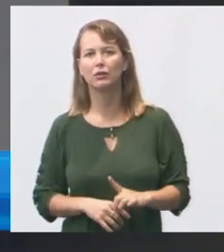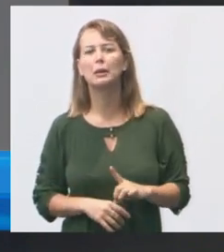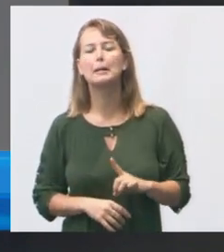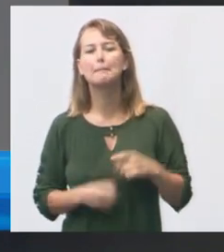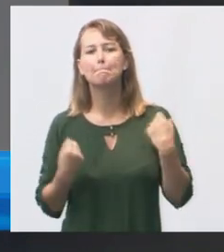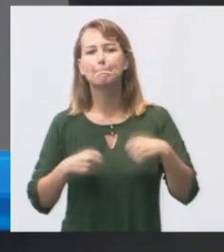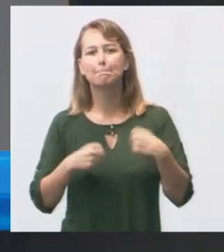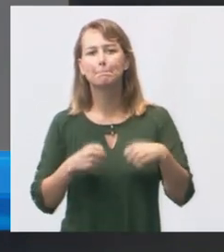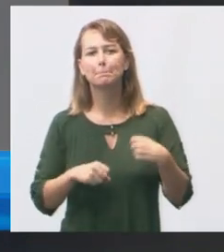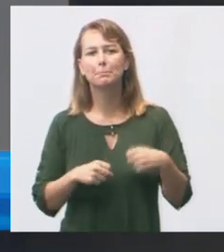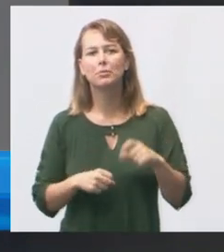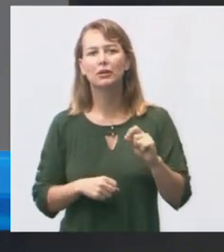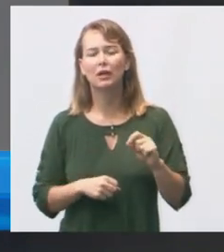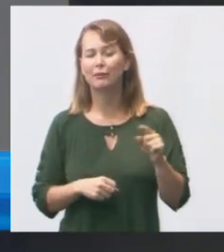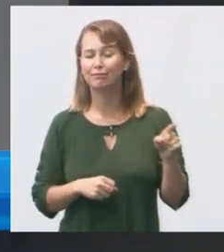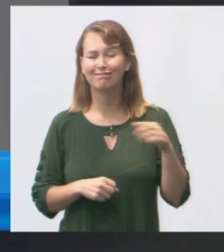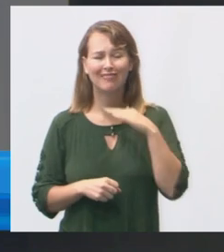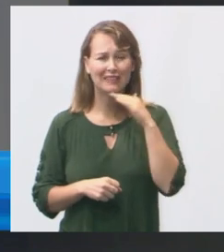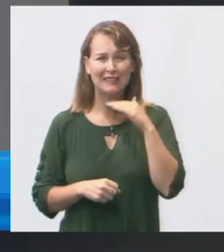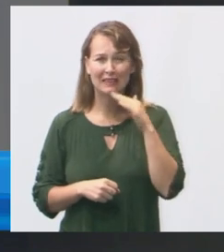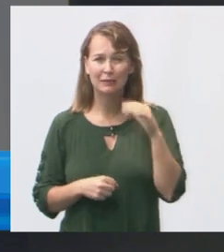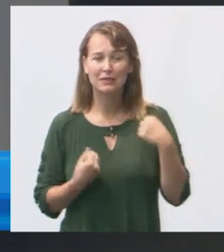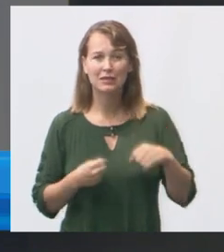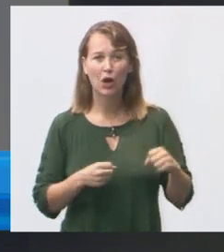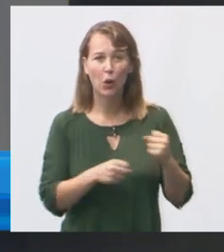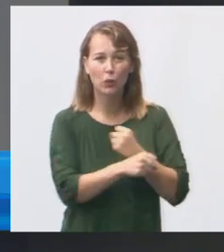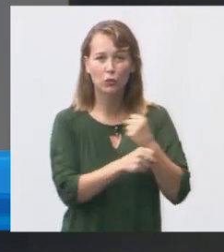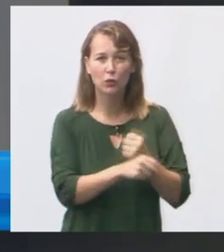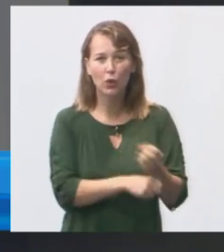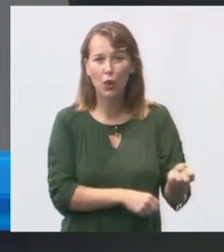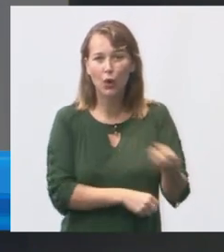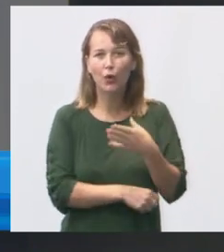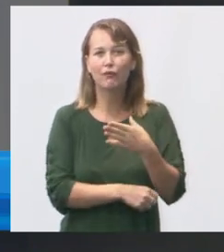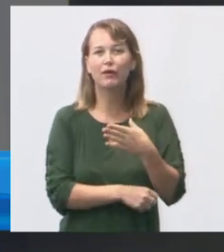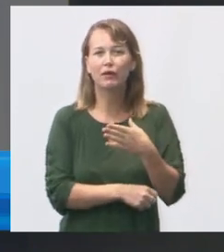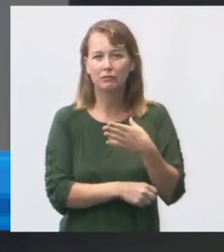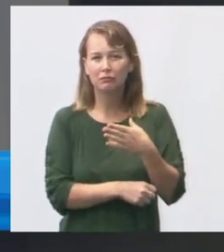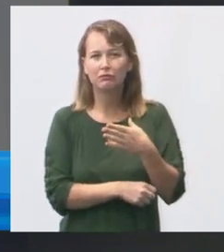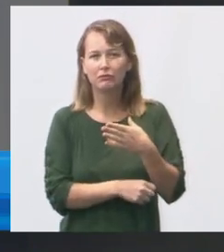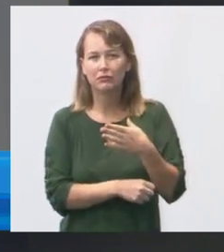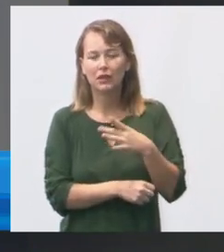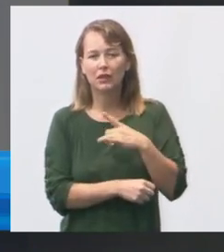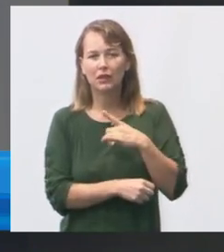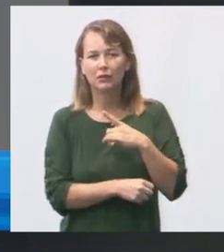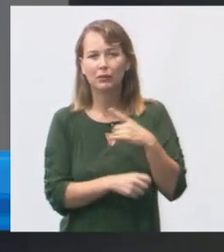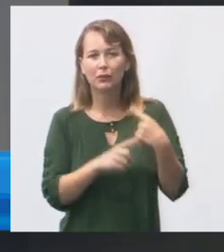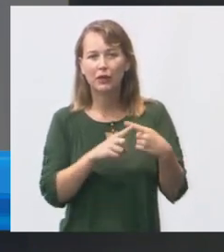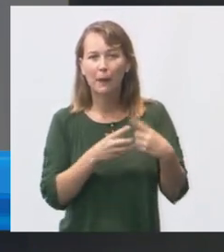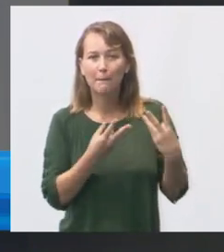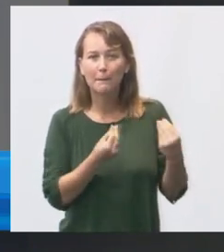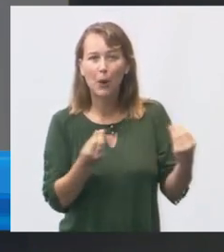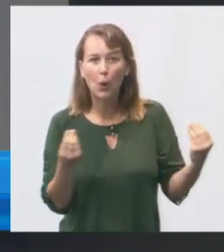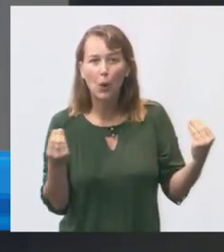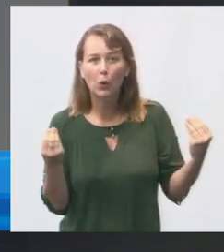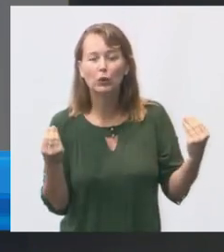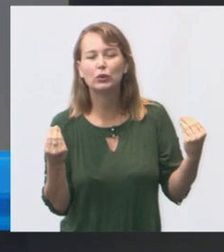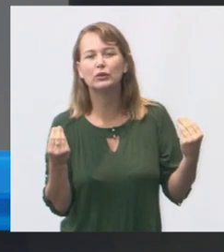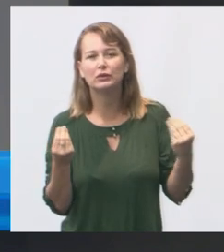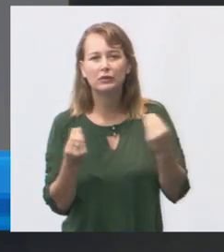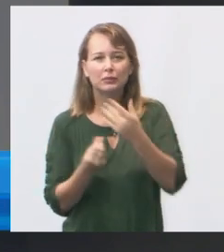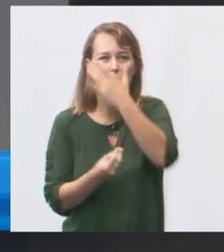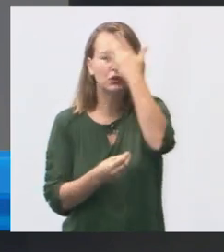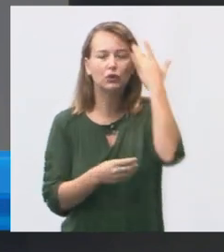necessita construção aqui não tem jeito é construir uma unidade de saúde nova para comportar demanda da população e também